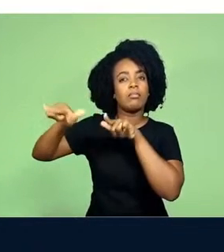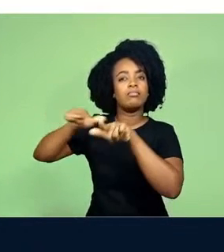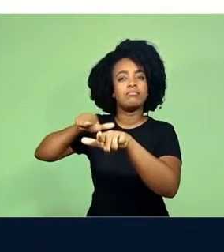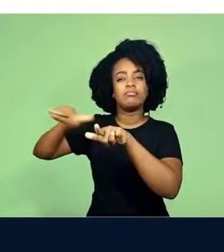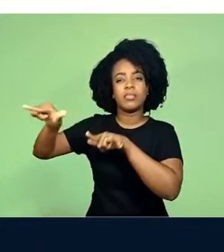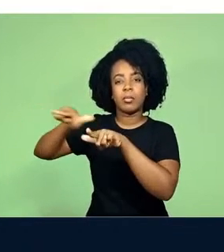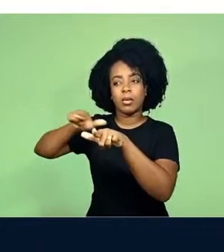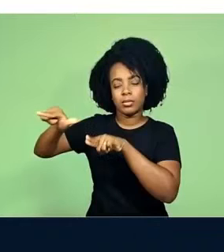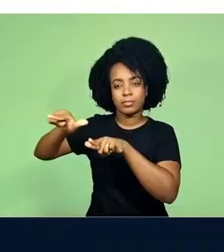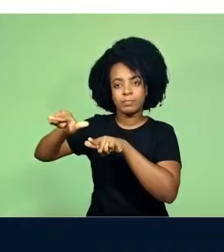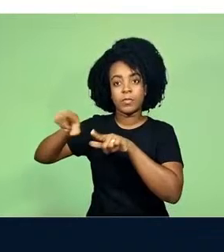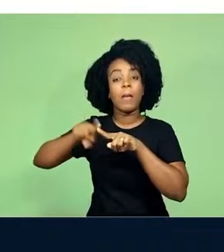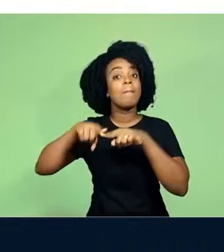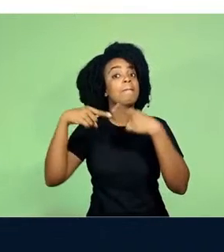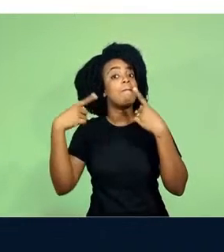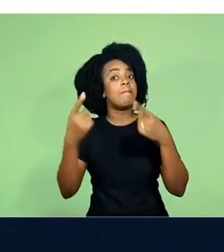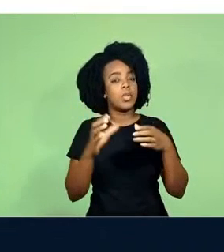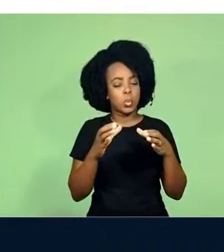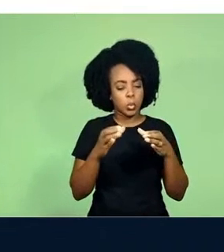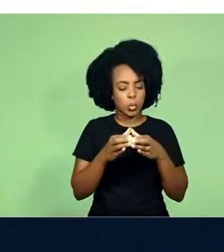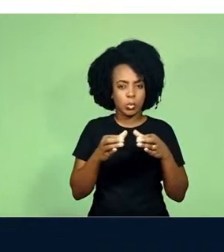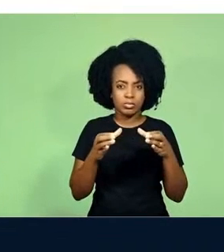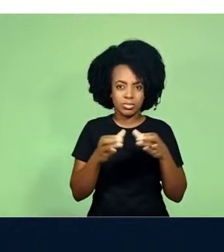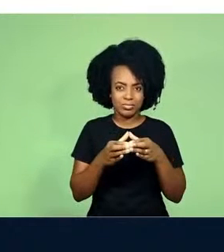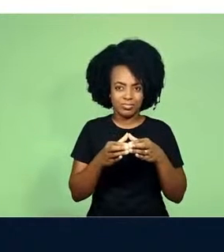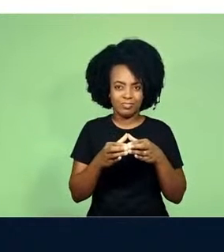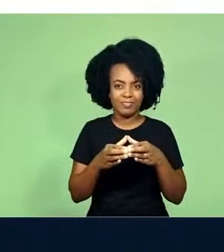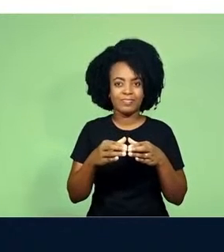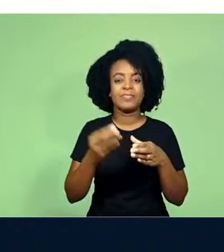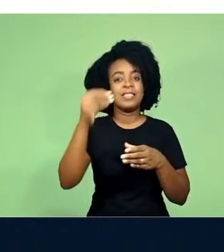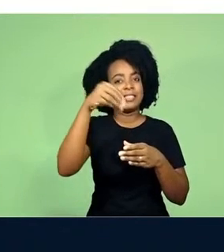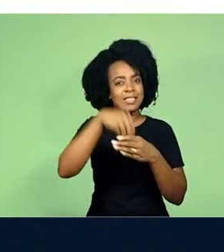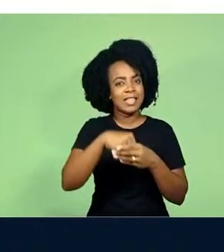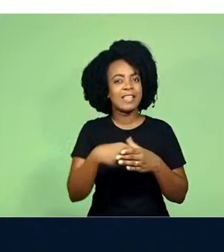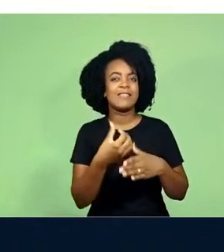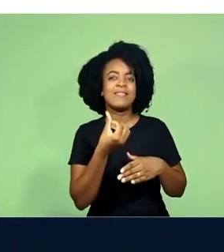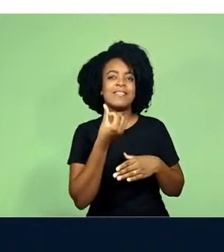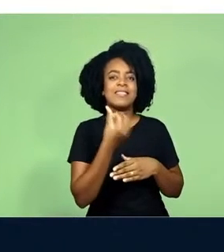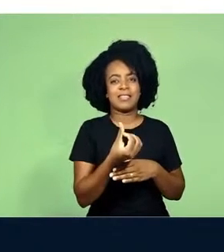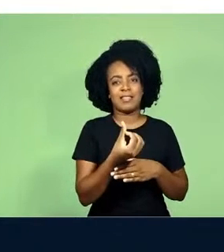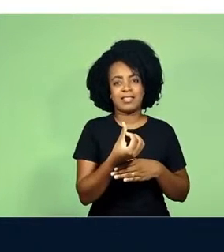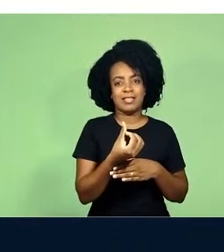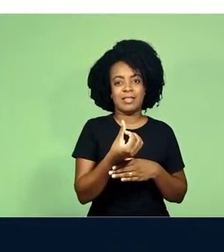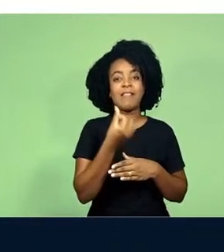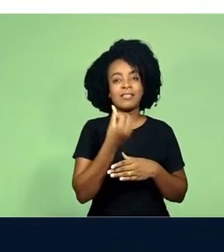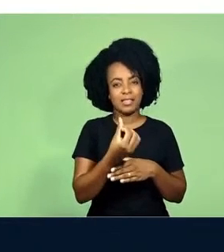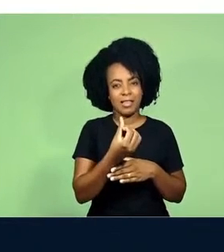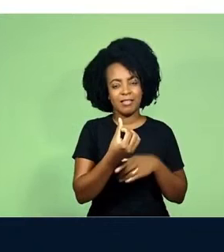Porém, grupo de seis desses